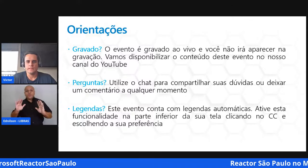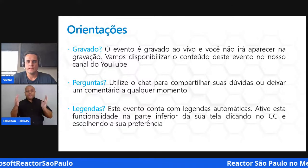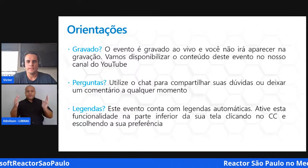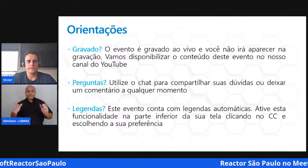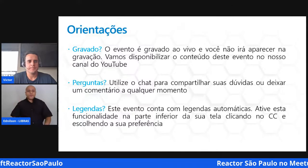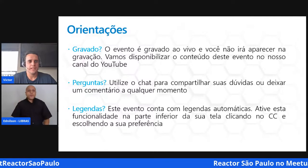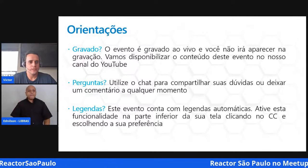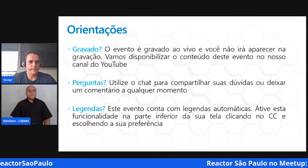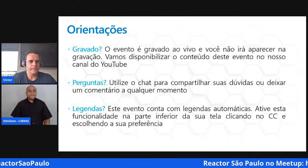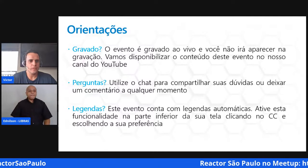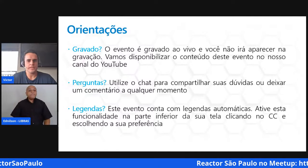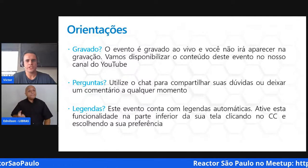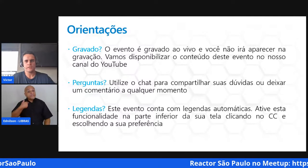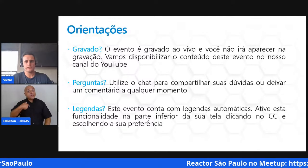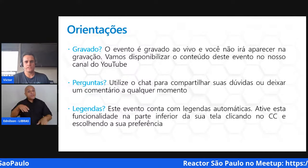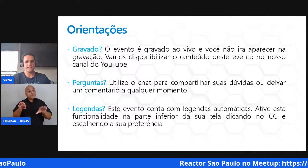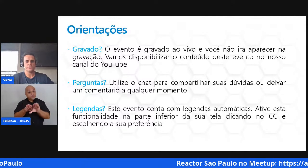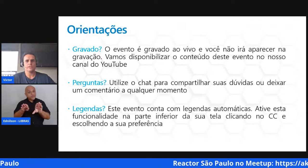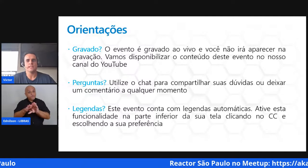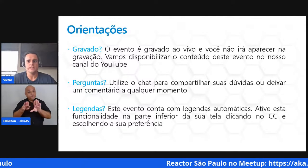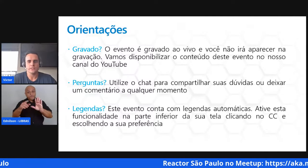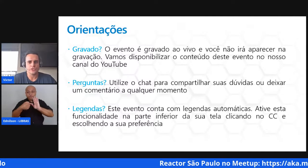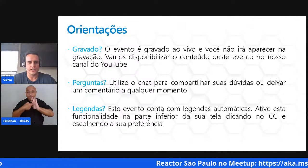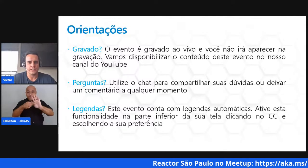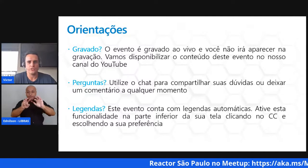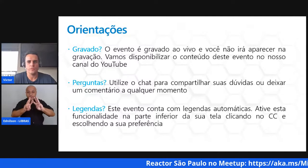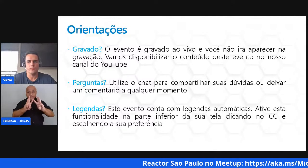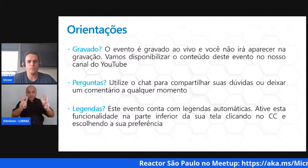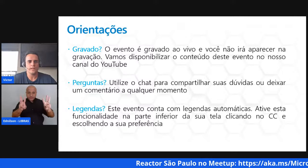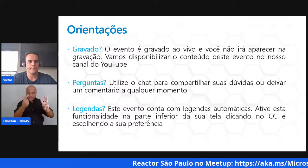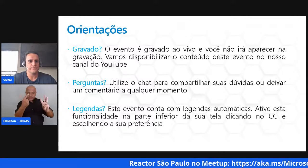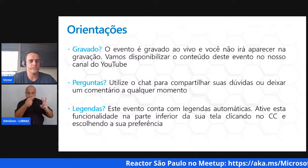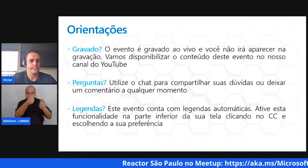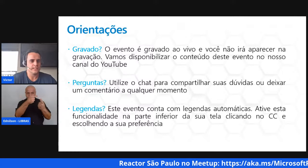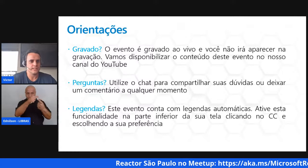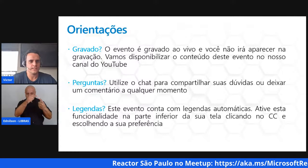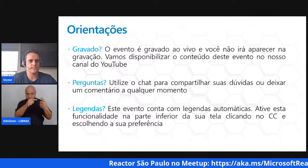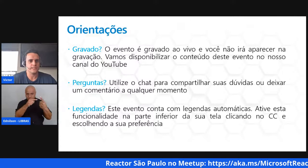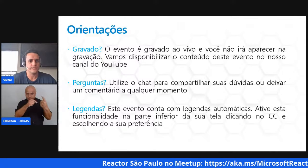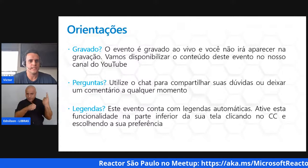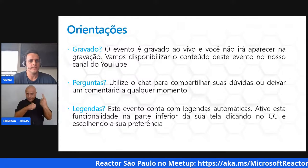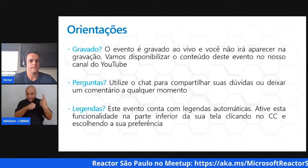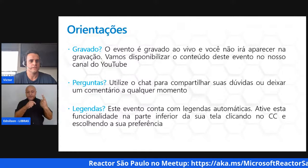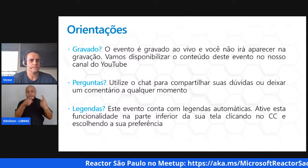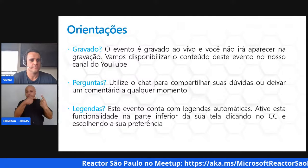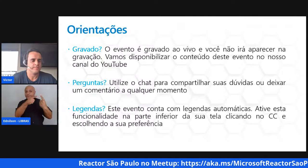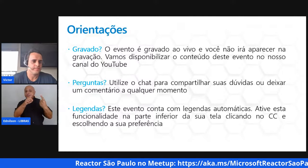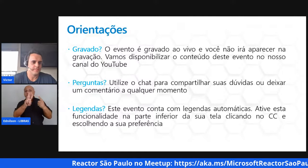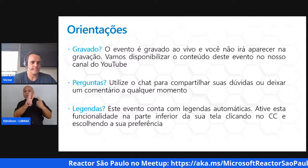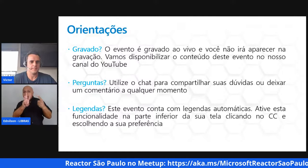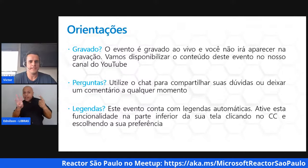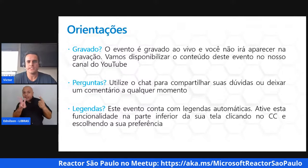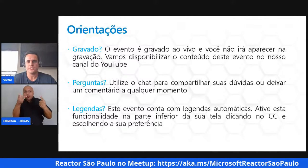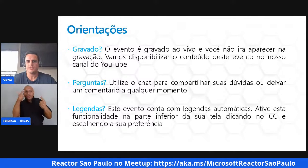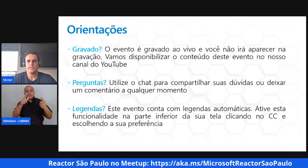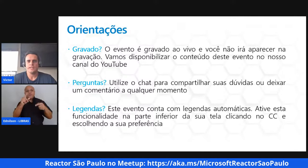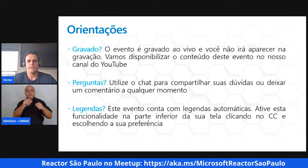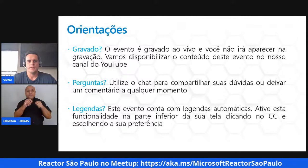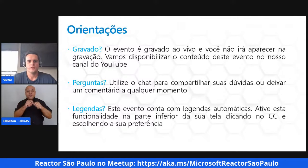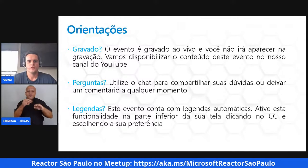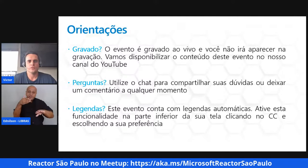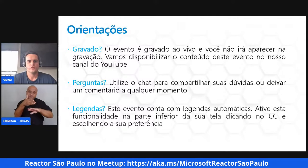E eu também vou compartilhar com vocês dois links no chat. Um é para vocês, se ainda não fazem parte,